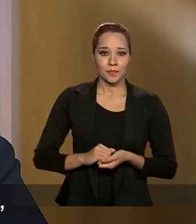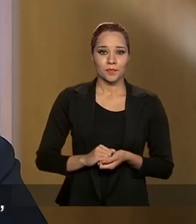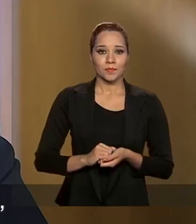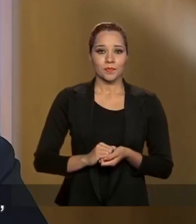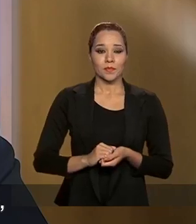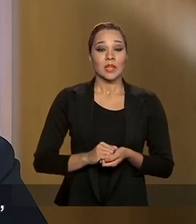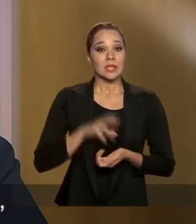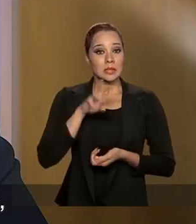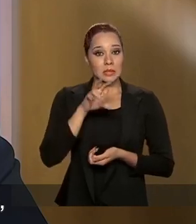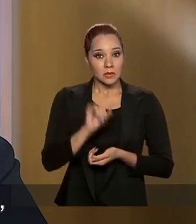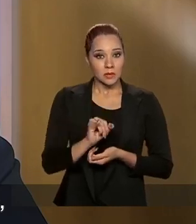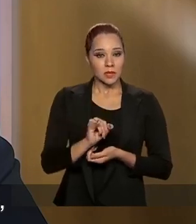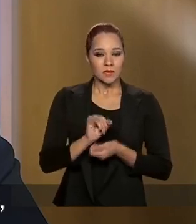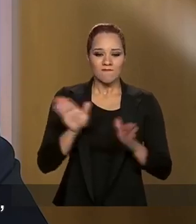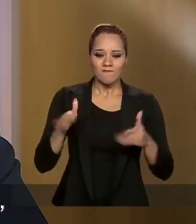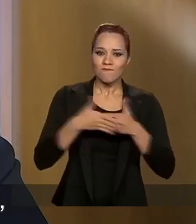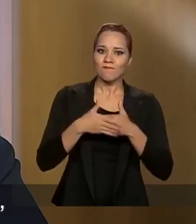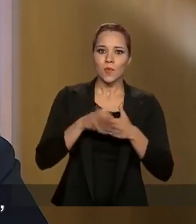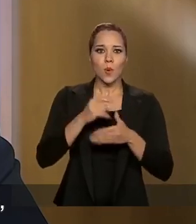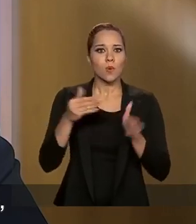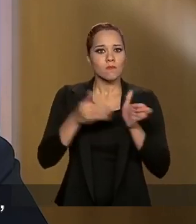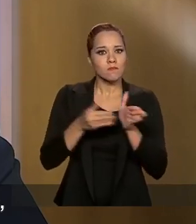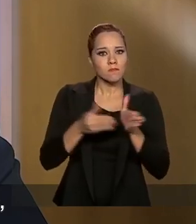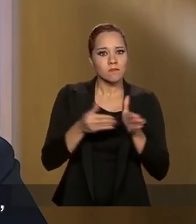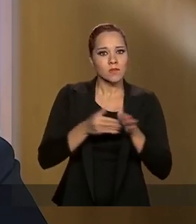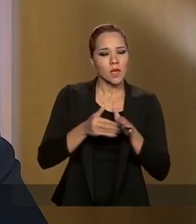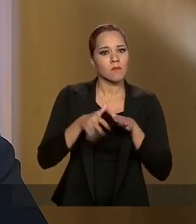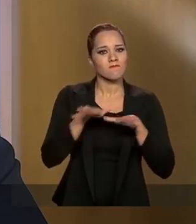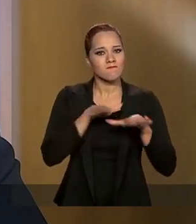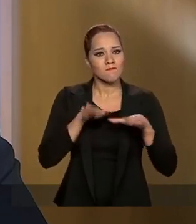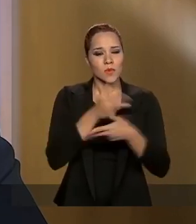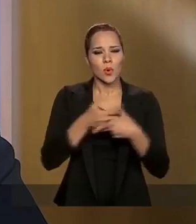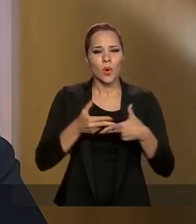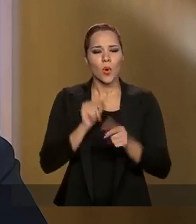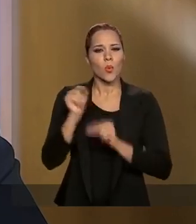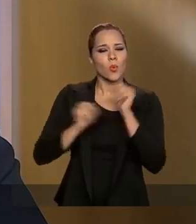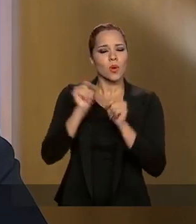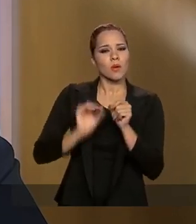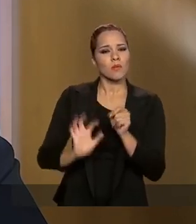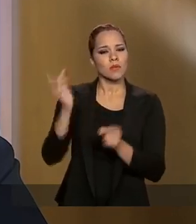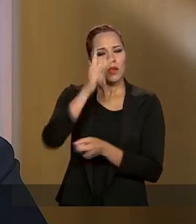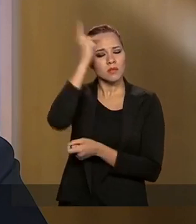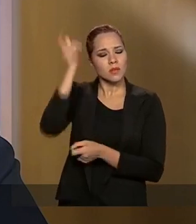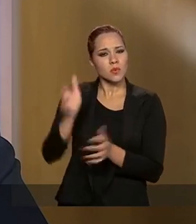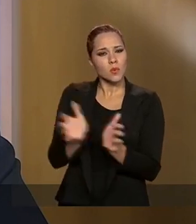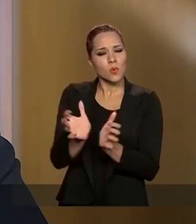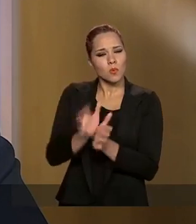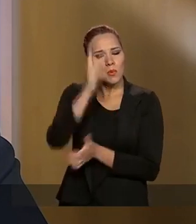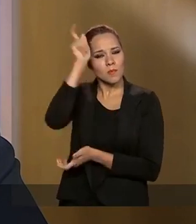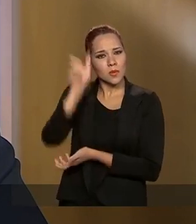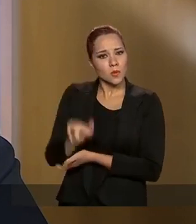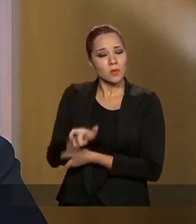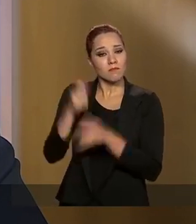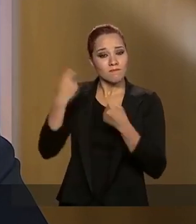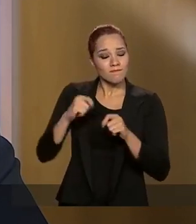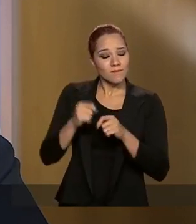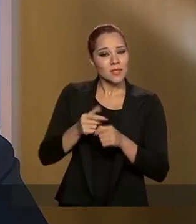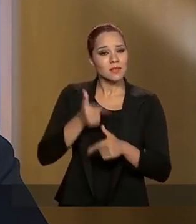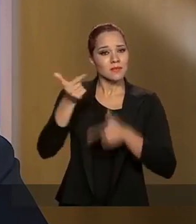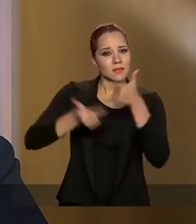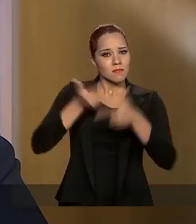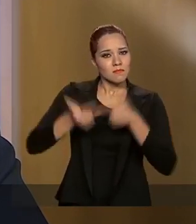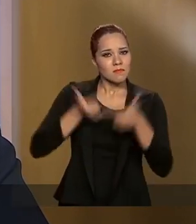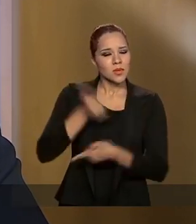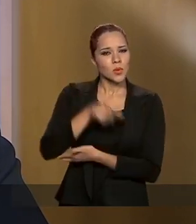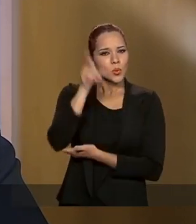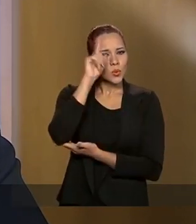Se fecharmos ou limitarmos movimentações, o que acontecerá com essas pessoas que têm que trabalhar todos